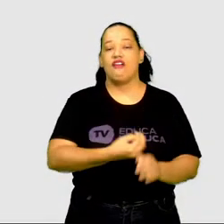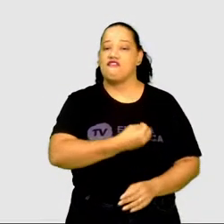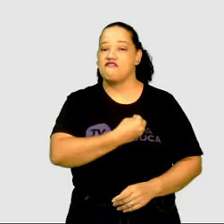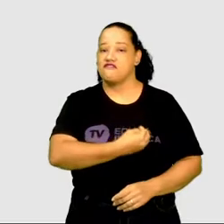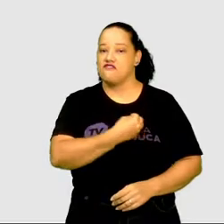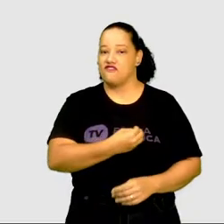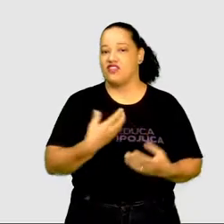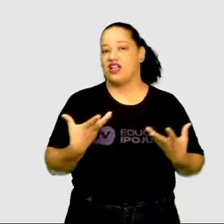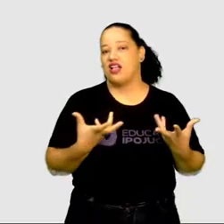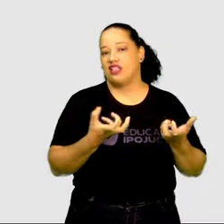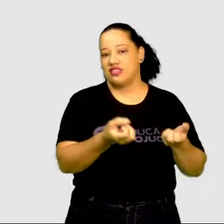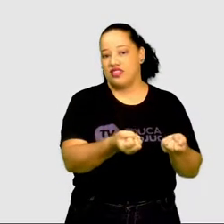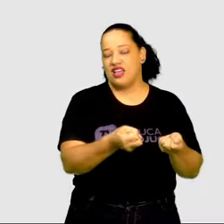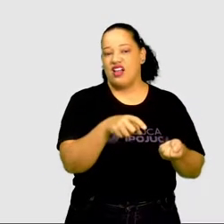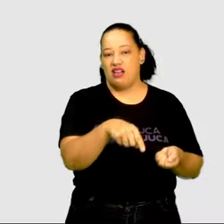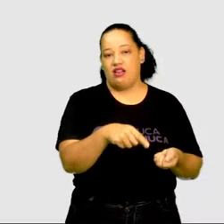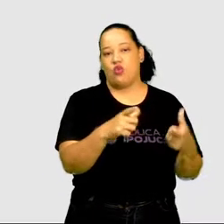sertão.